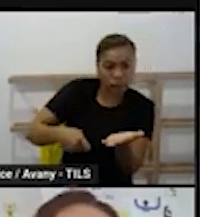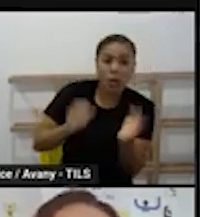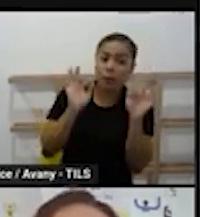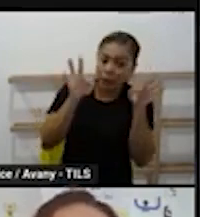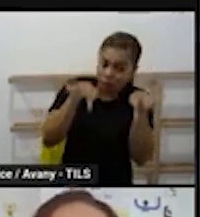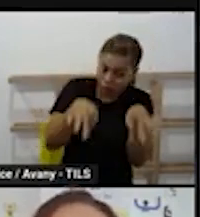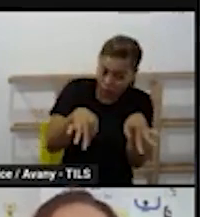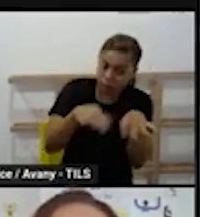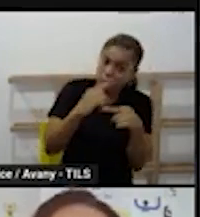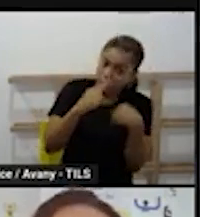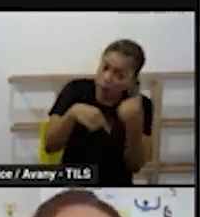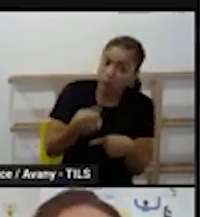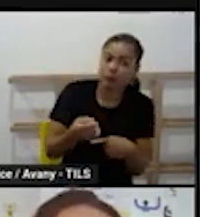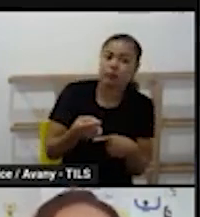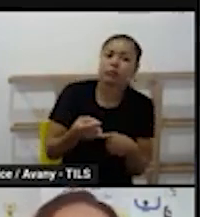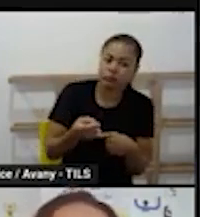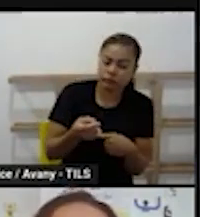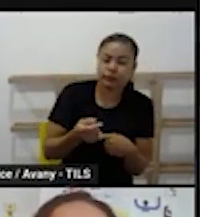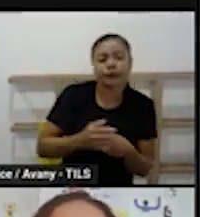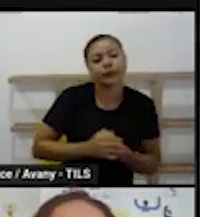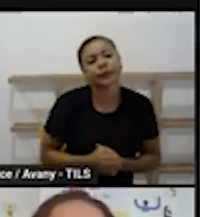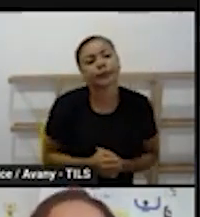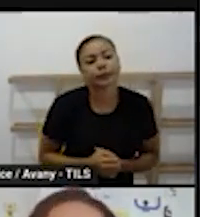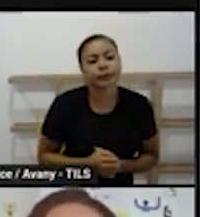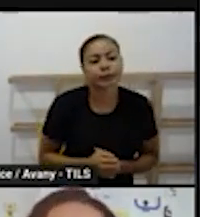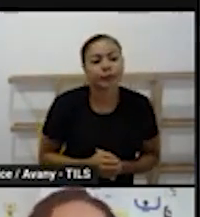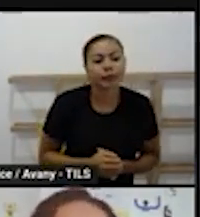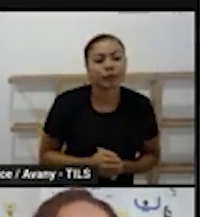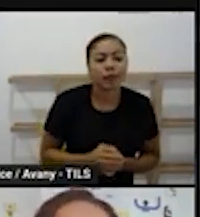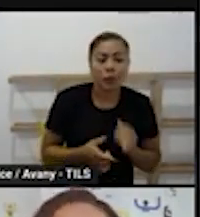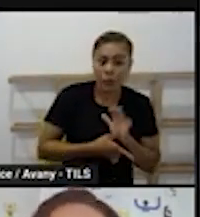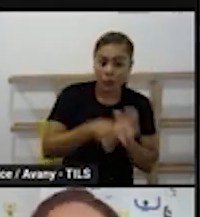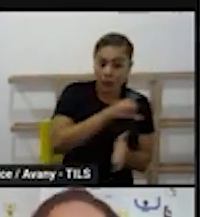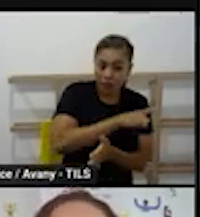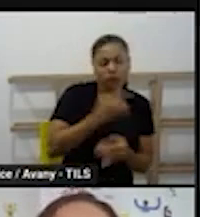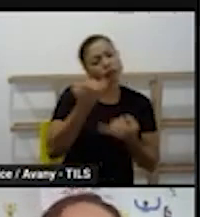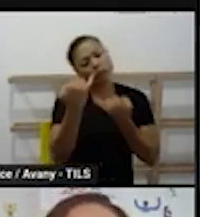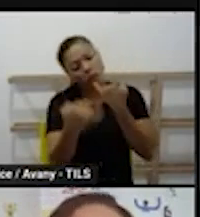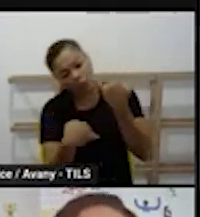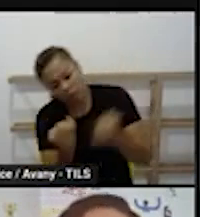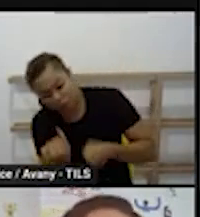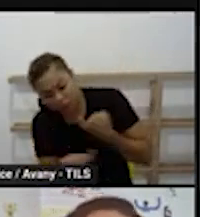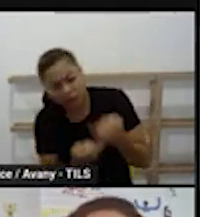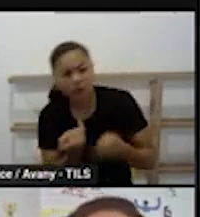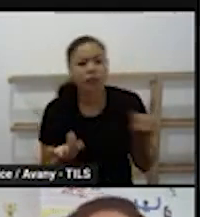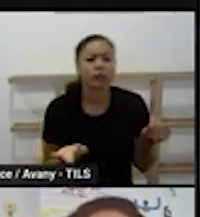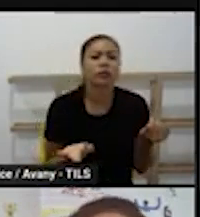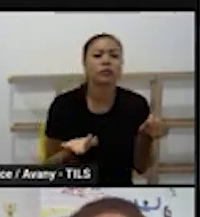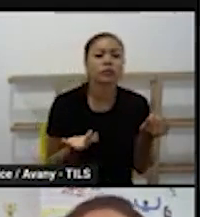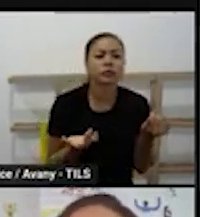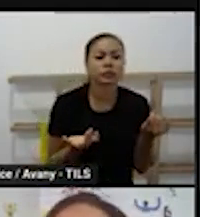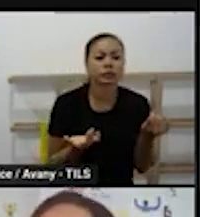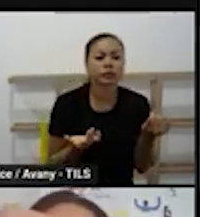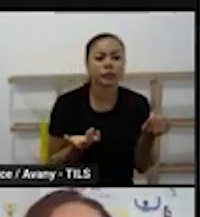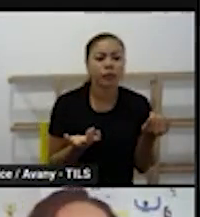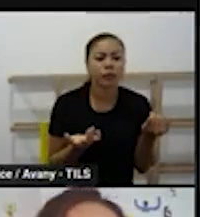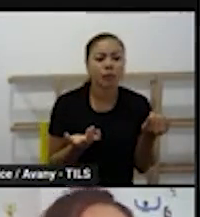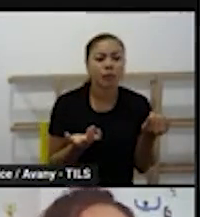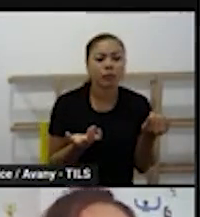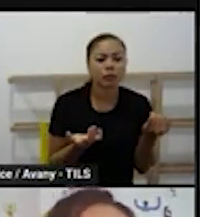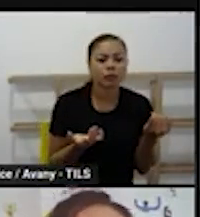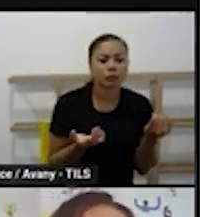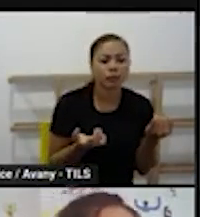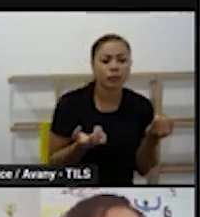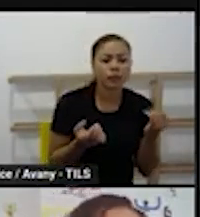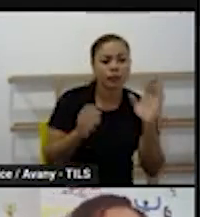criança vai realizar nesse momento de experiência ela precisa jogar ela precisa brincar ela precisa catar os tipos de